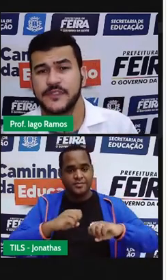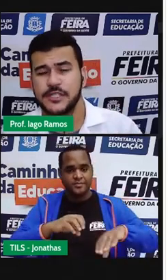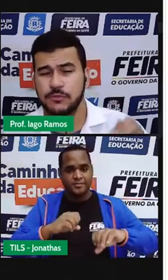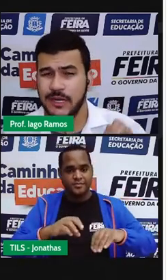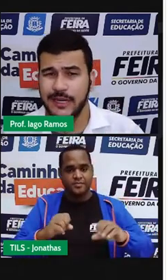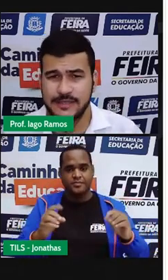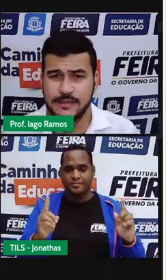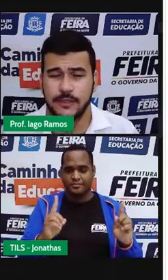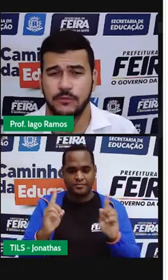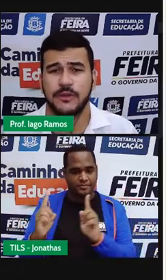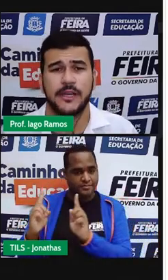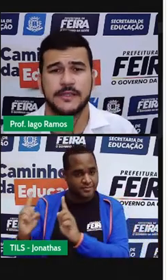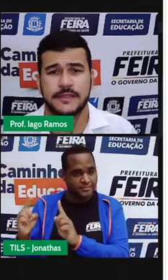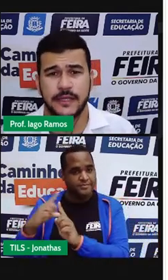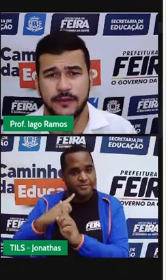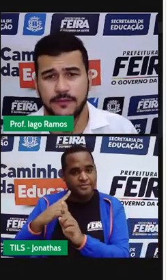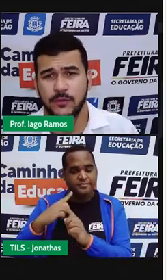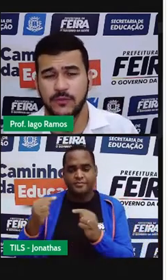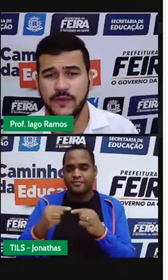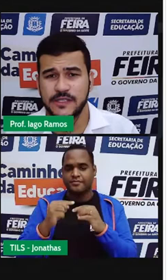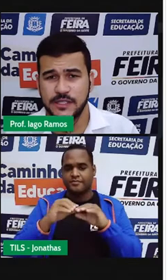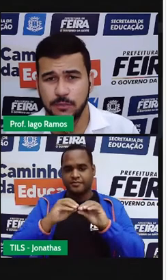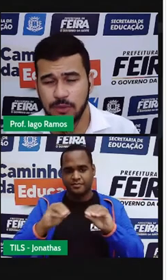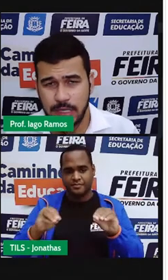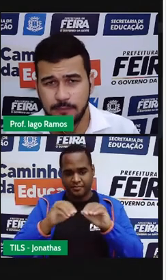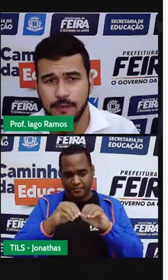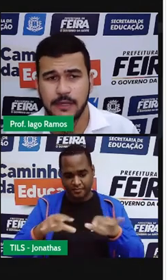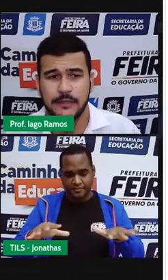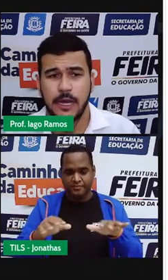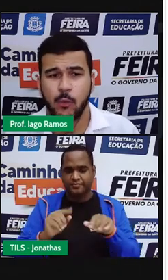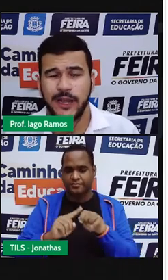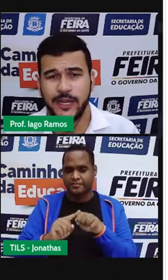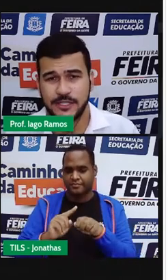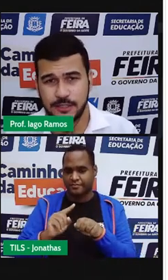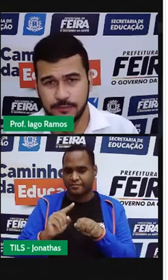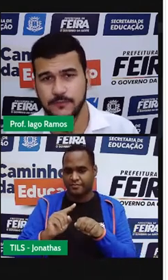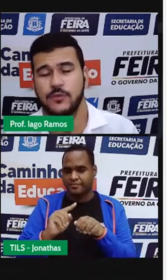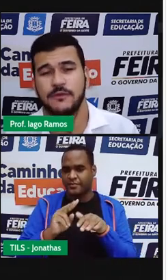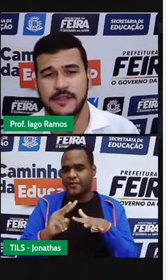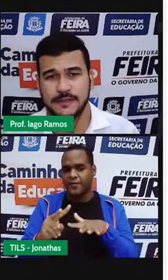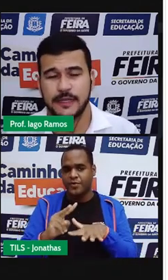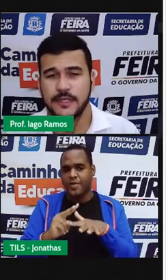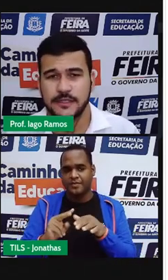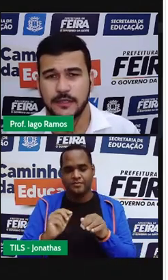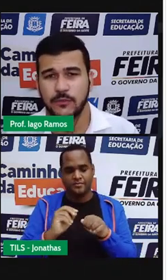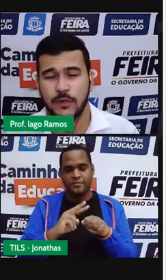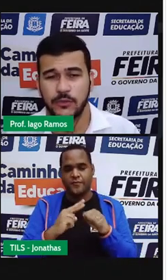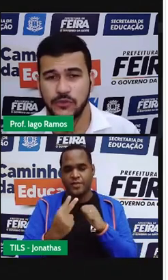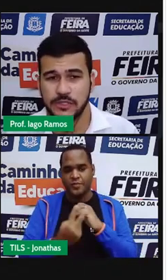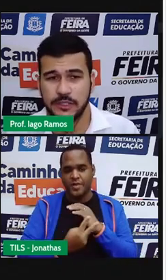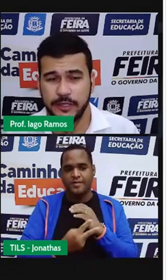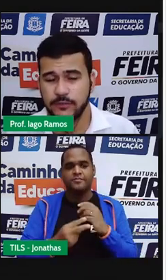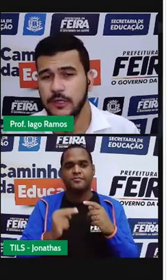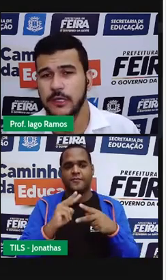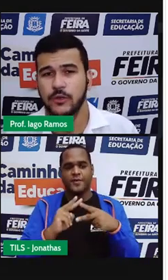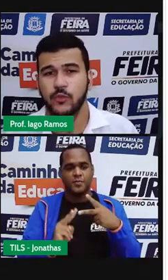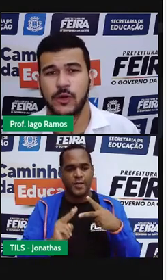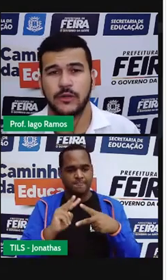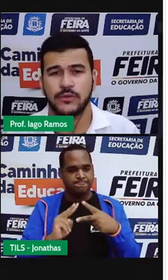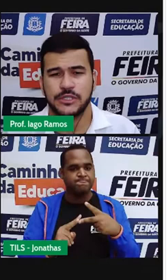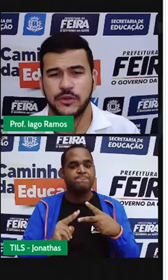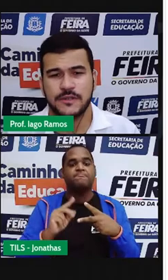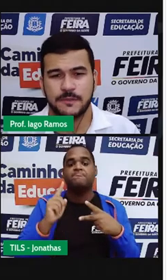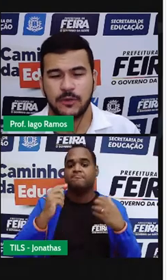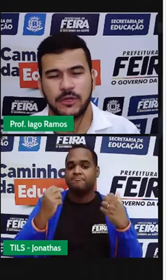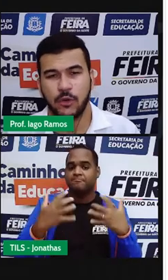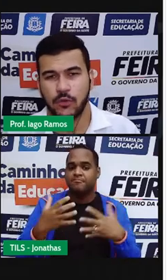de uma questão que esteve no vestibular da UERJ, Universidade Estadual do Rio de Janeiro, no